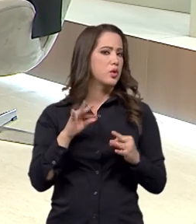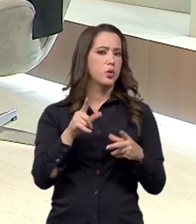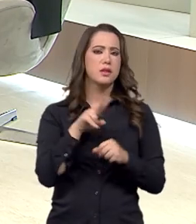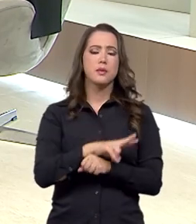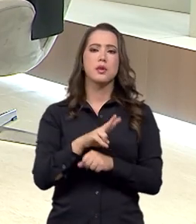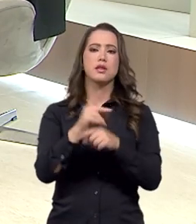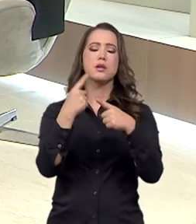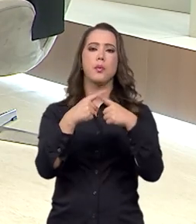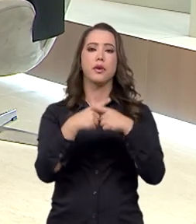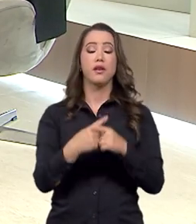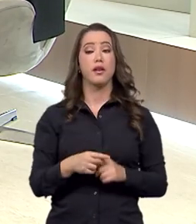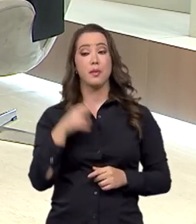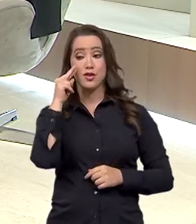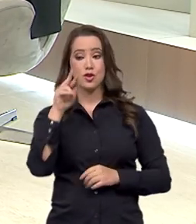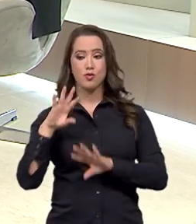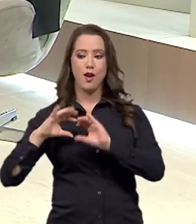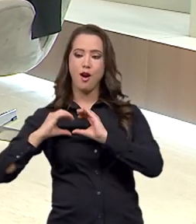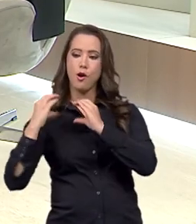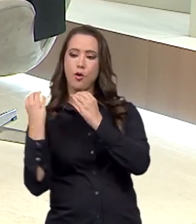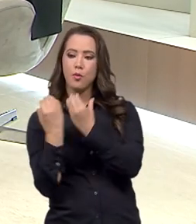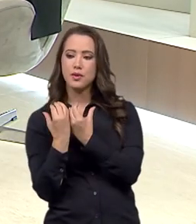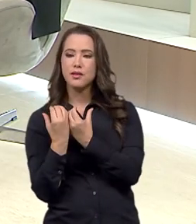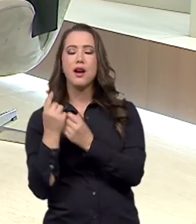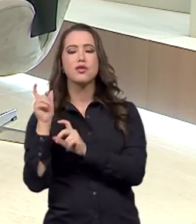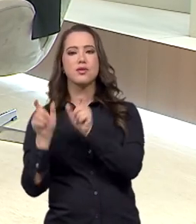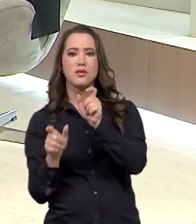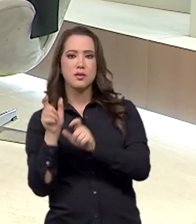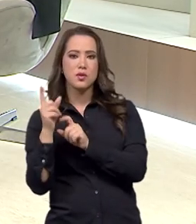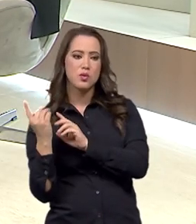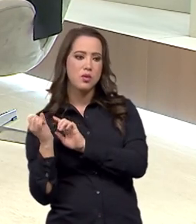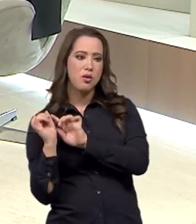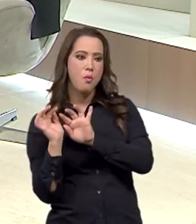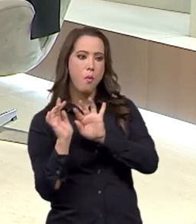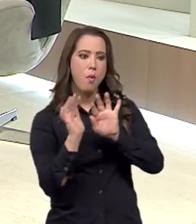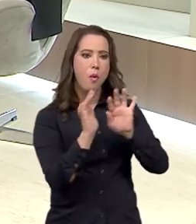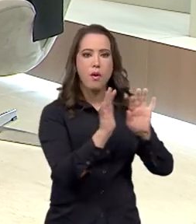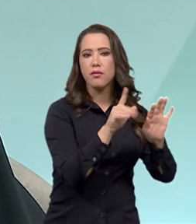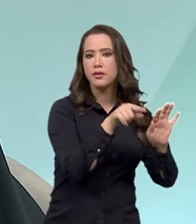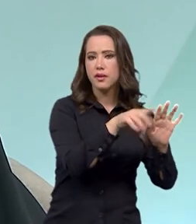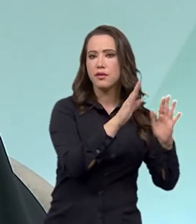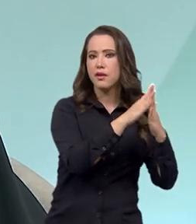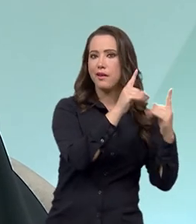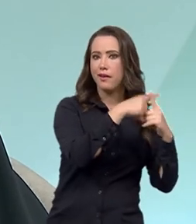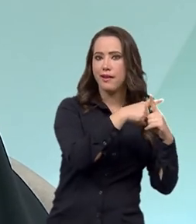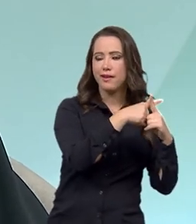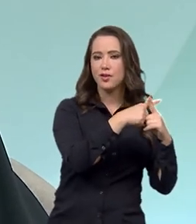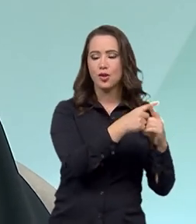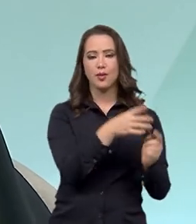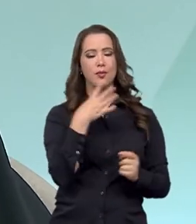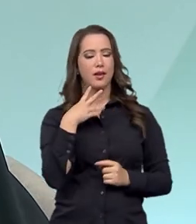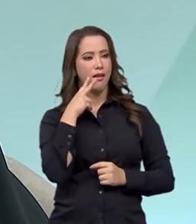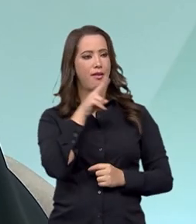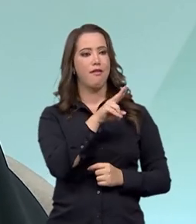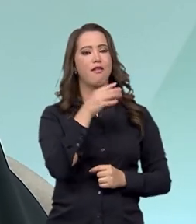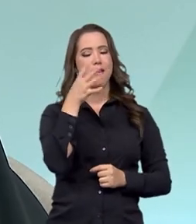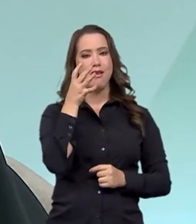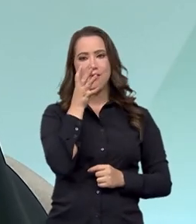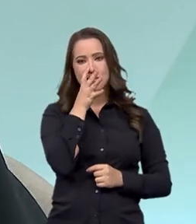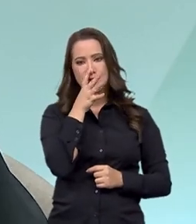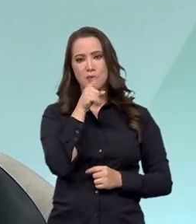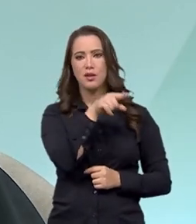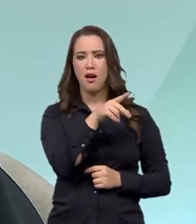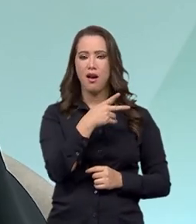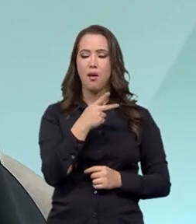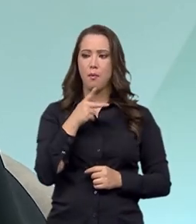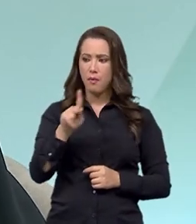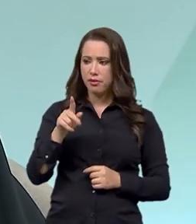proteção, né? Ver a comunidade aguardando essa devolução a ela, né? Do seu bem, que é o patrimônio,